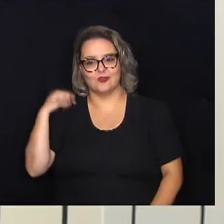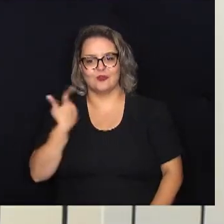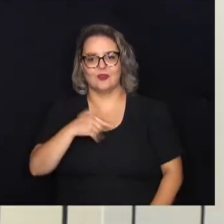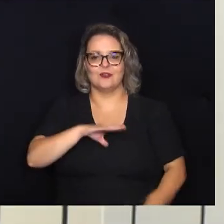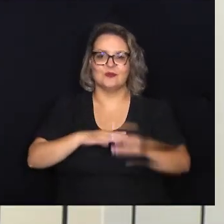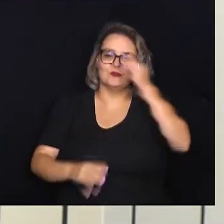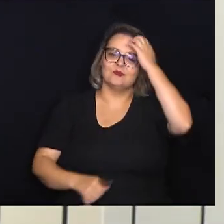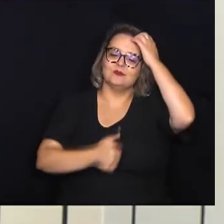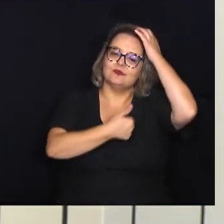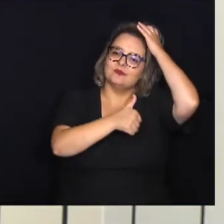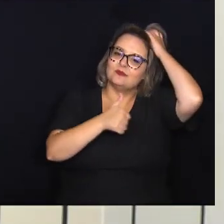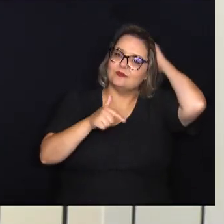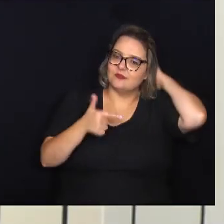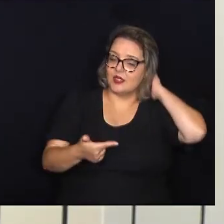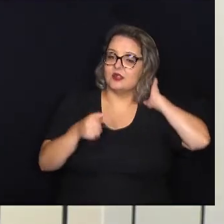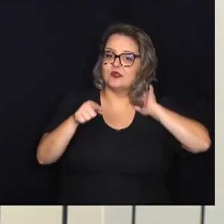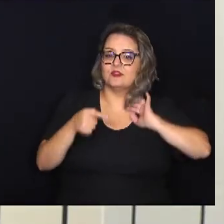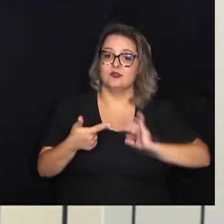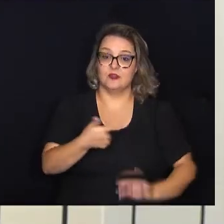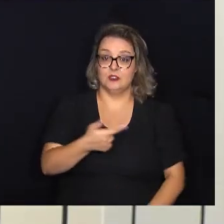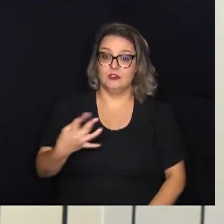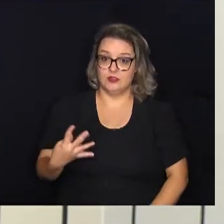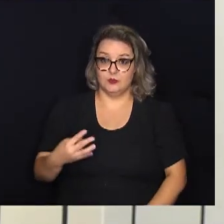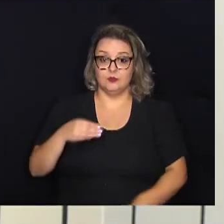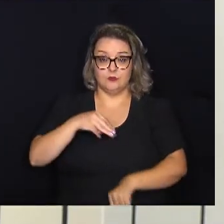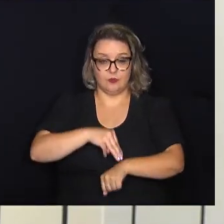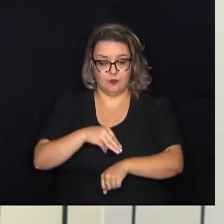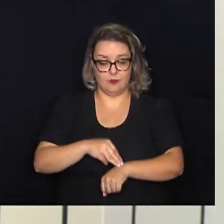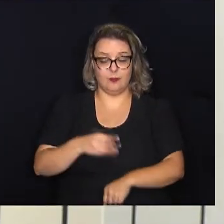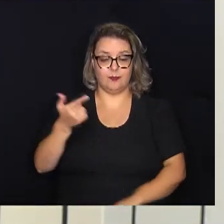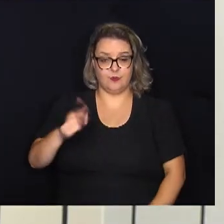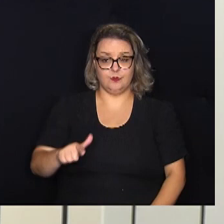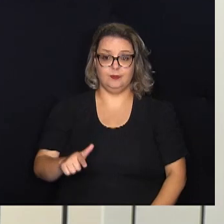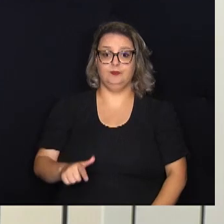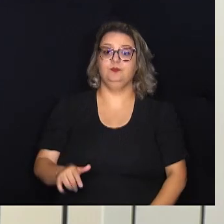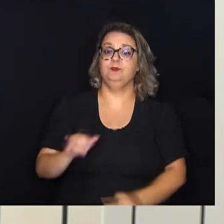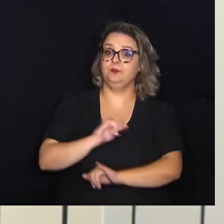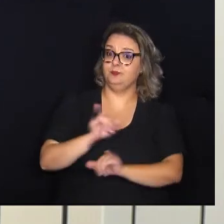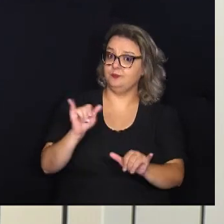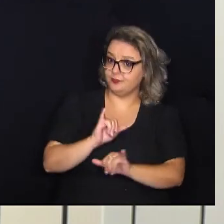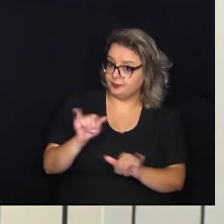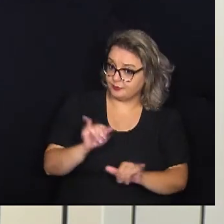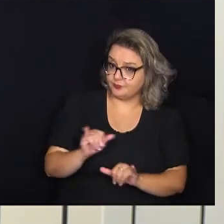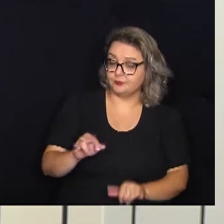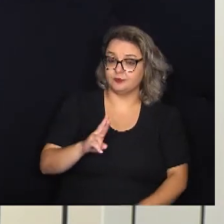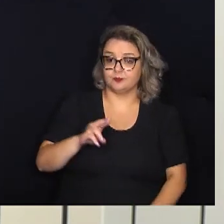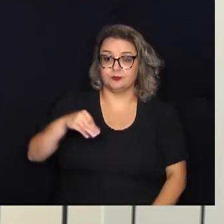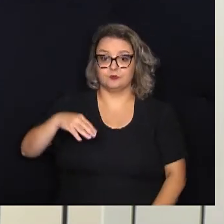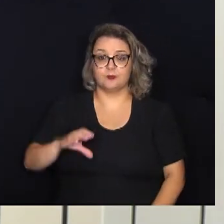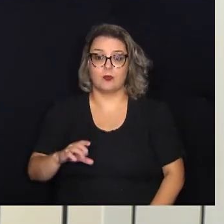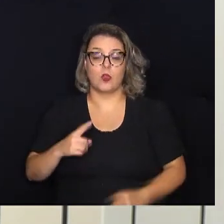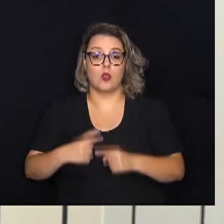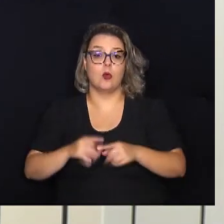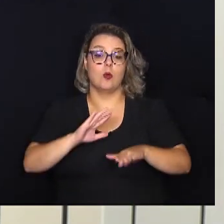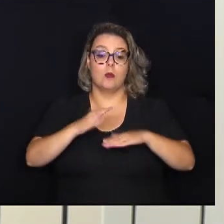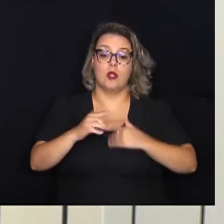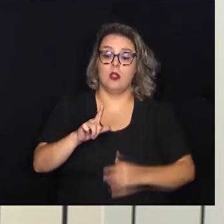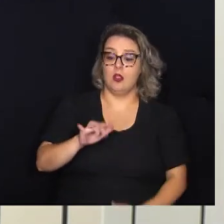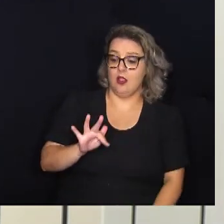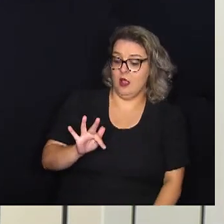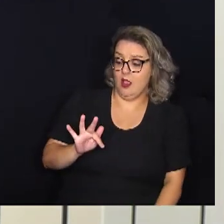Meio dia mais 24 minutos, a gente segue aqui com as notícias da Metrópole, porque no bairro Jardim Flamboyant,